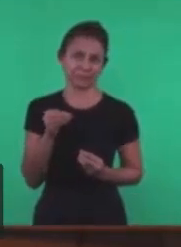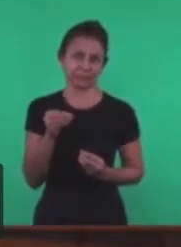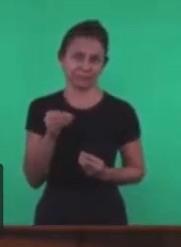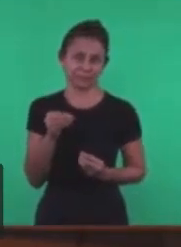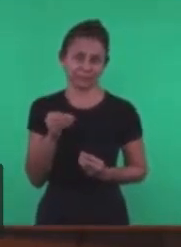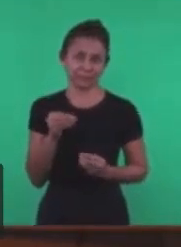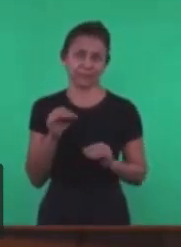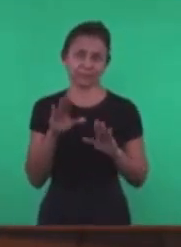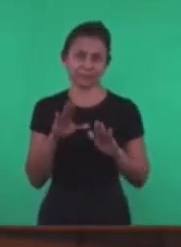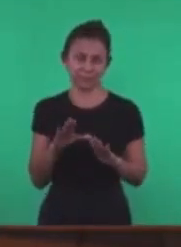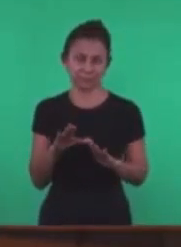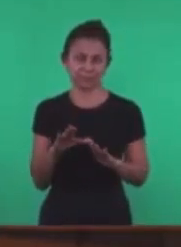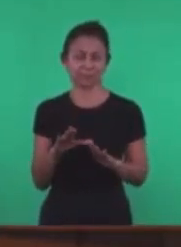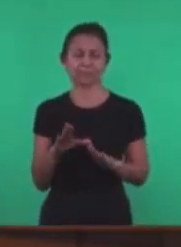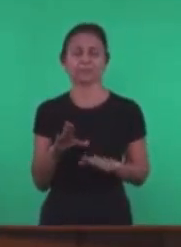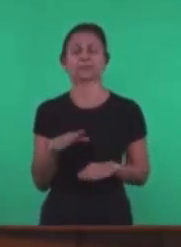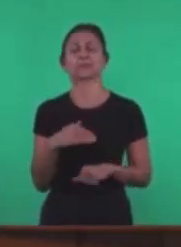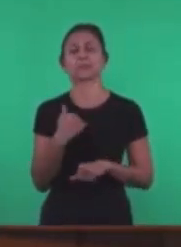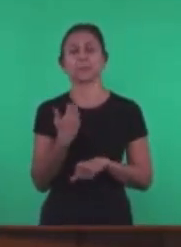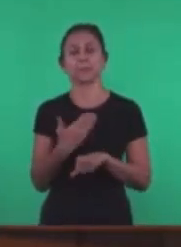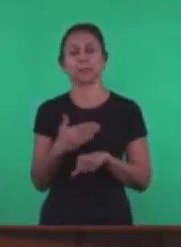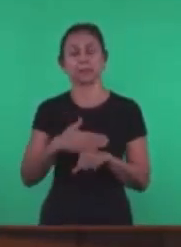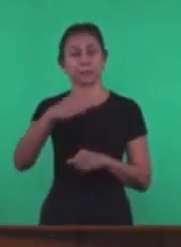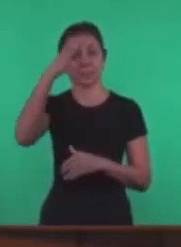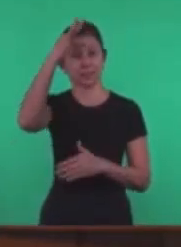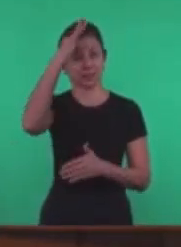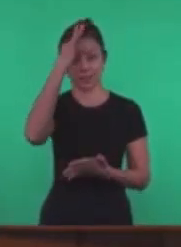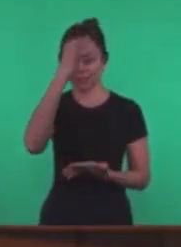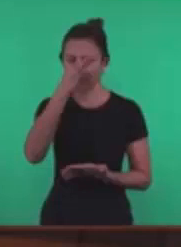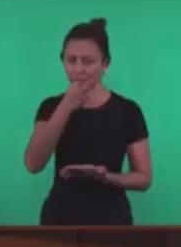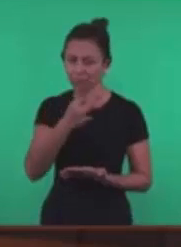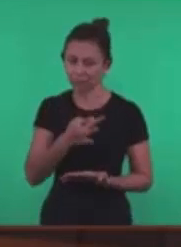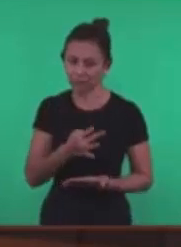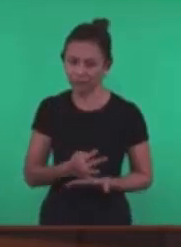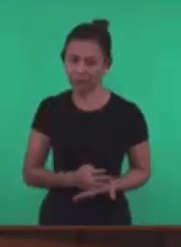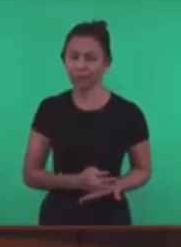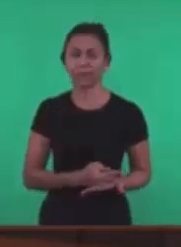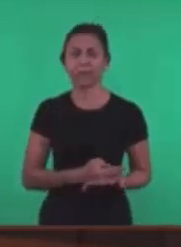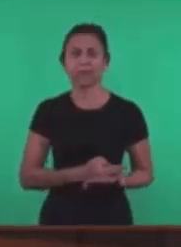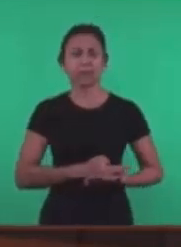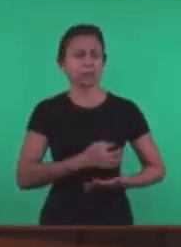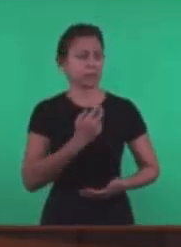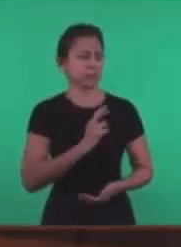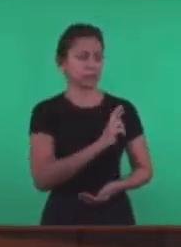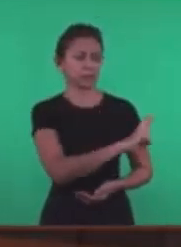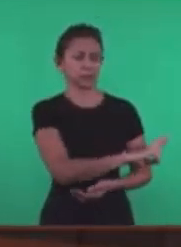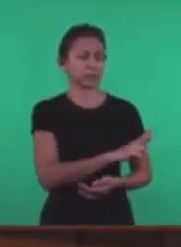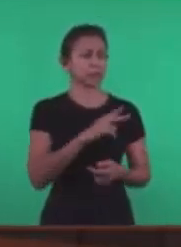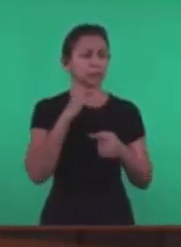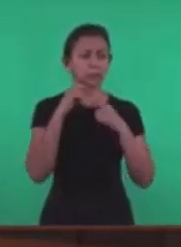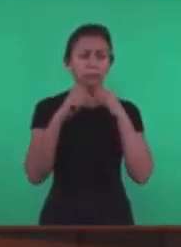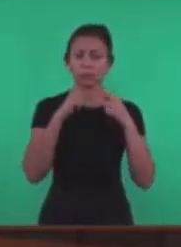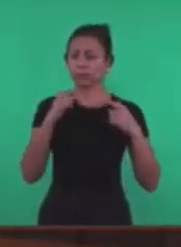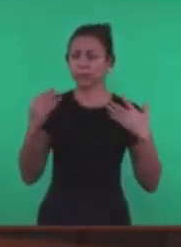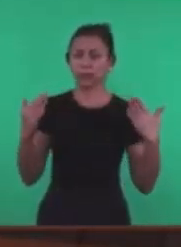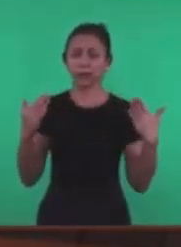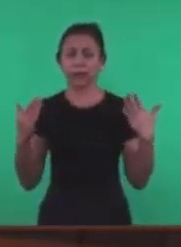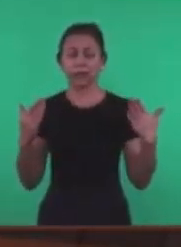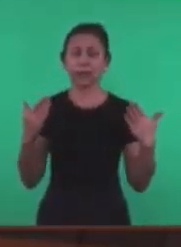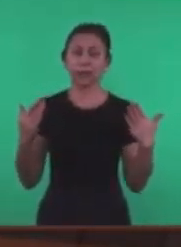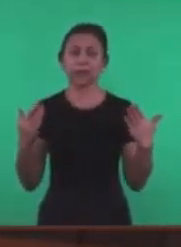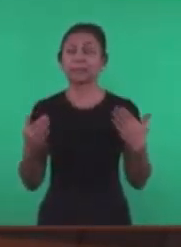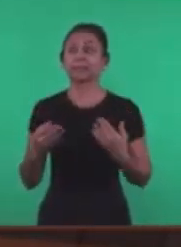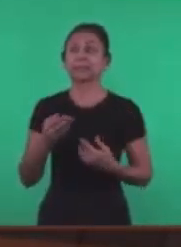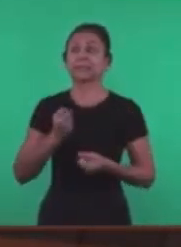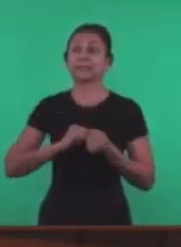fé E muitos Estão rodando Em torno Até De religião No intuito No